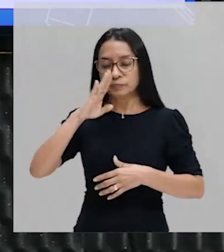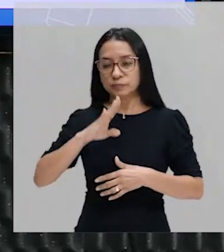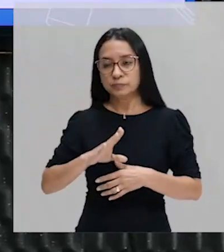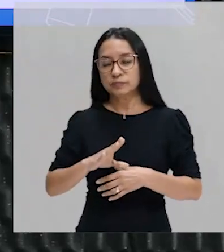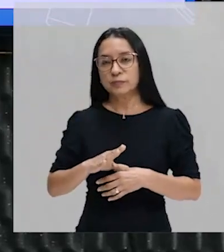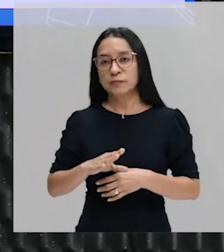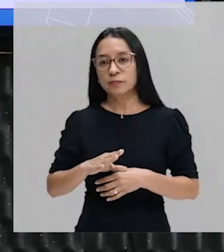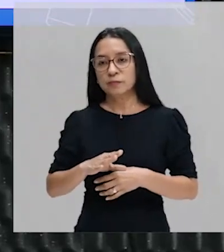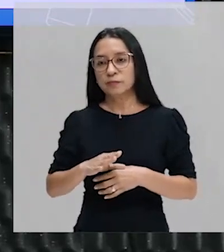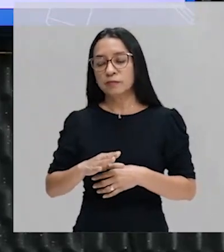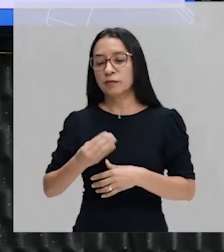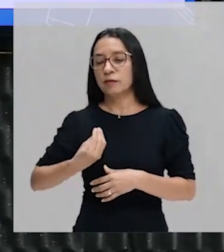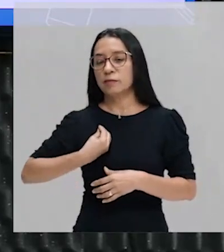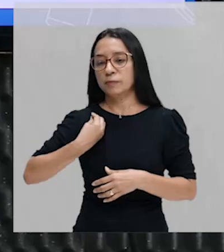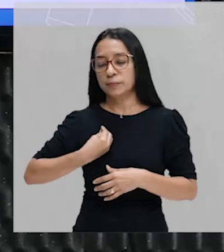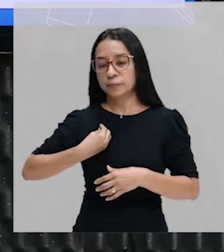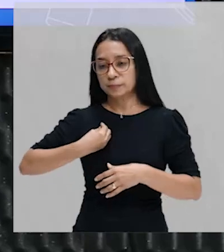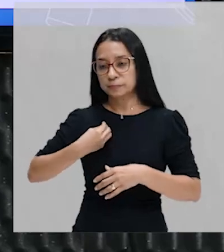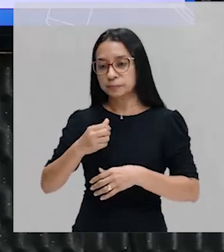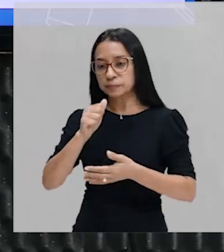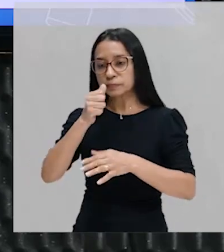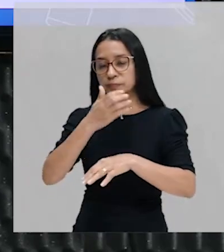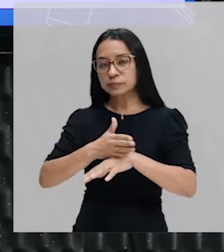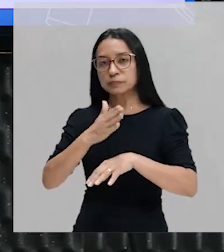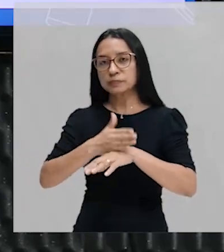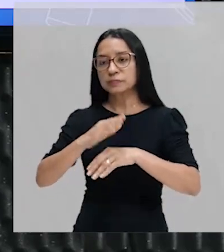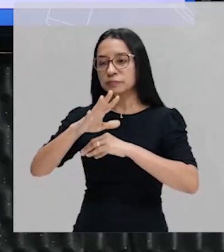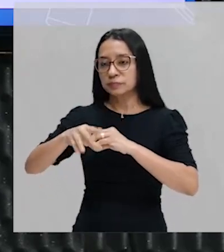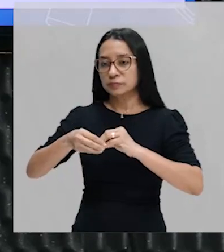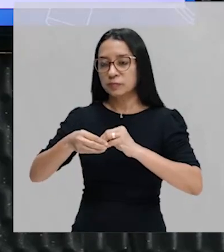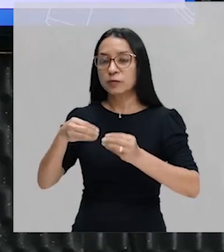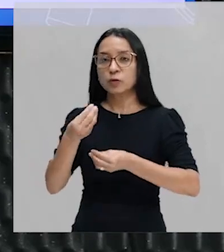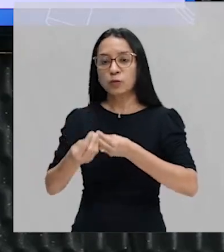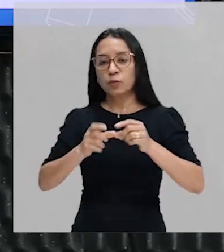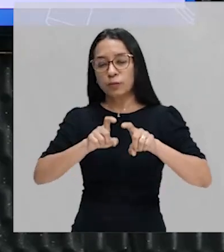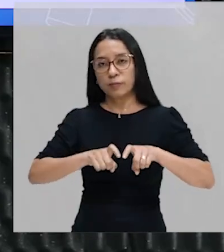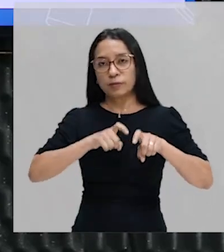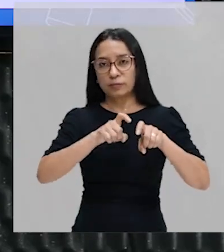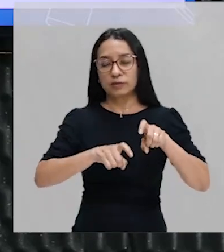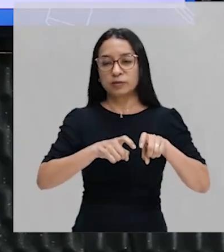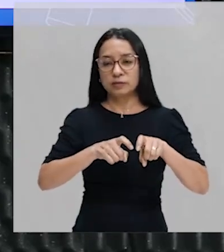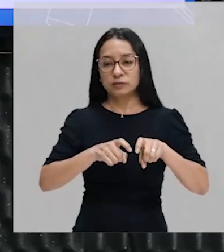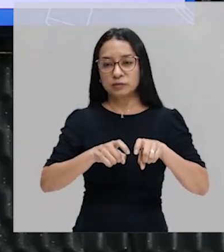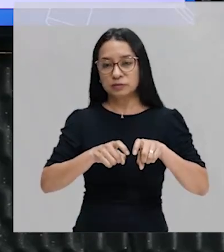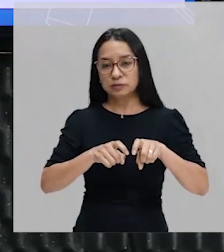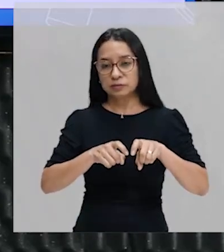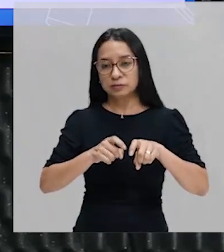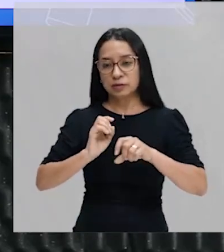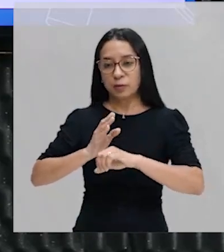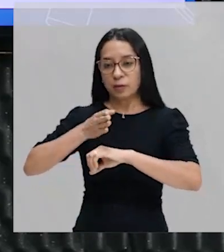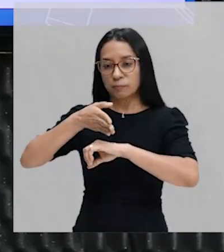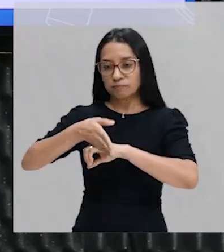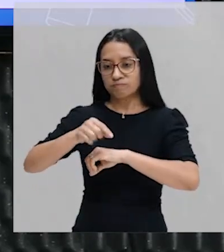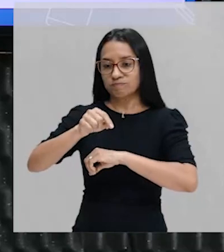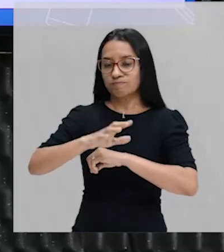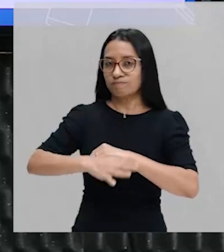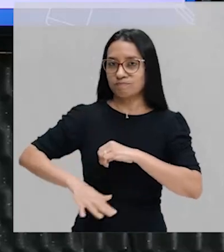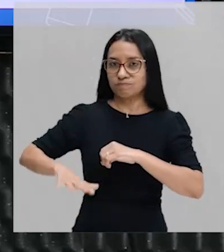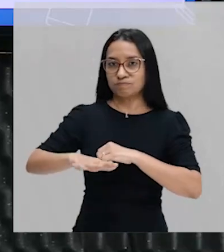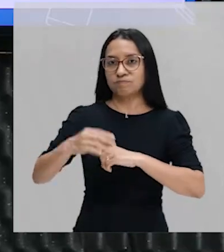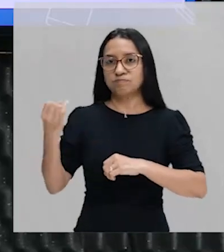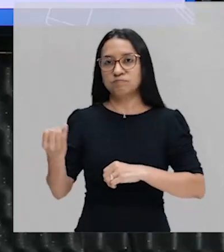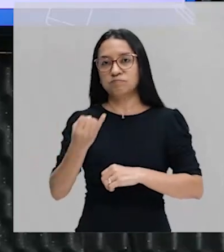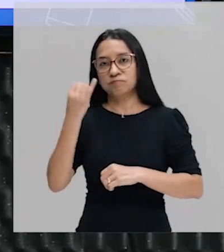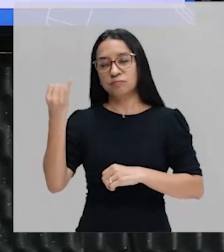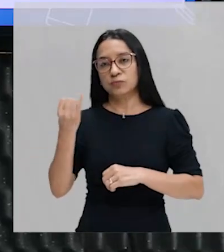a presença de atividades complementares como a pecuária, atividades de mercado interno, vão ser muito importantes